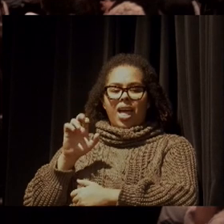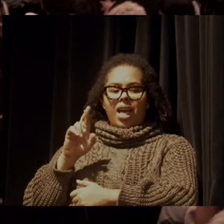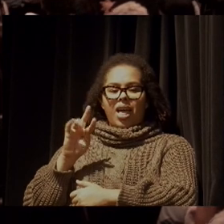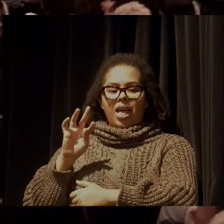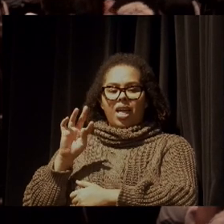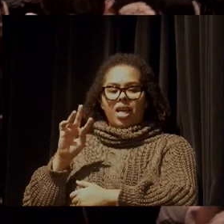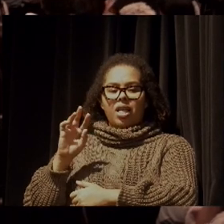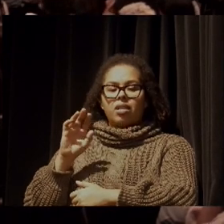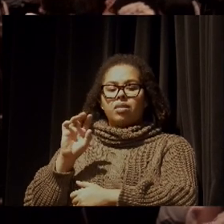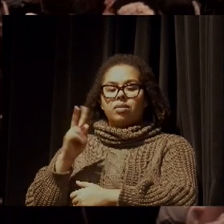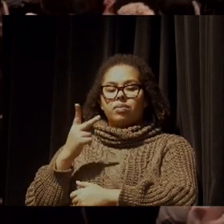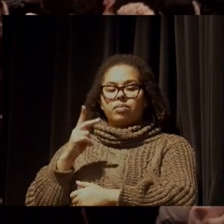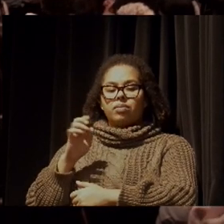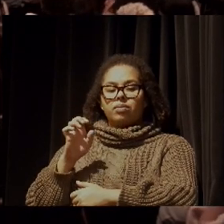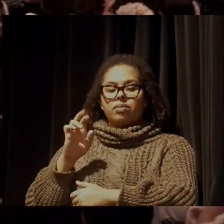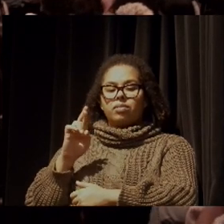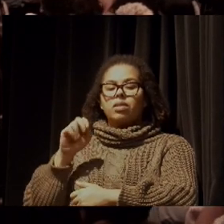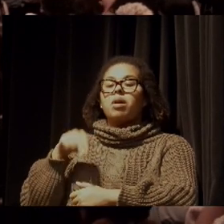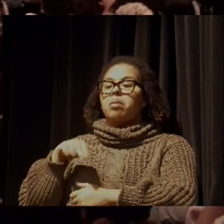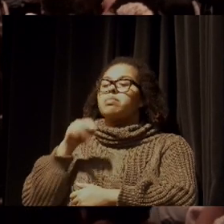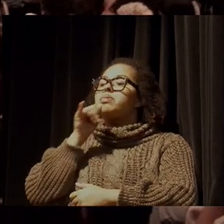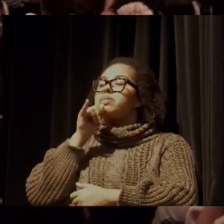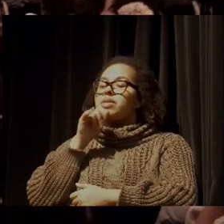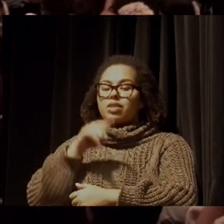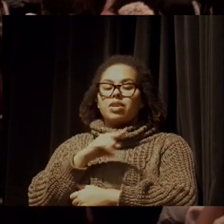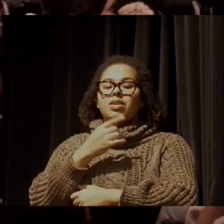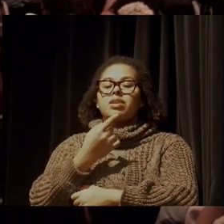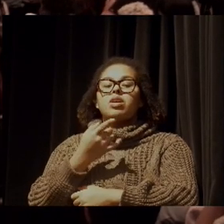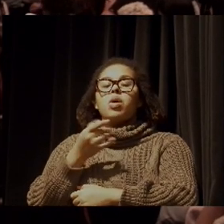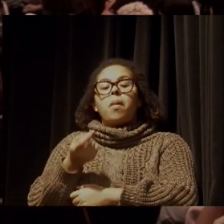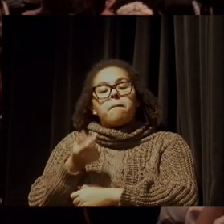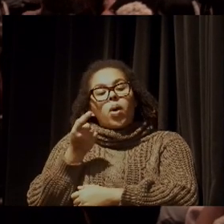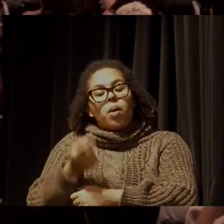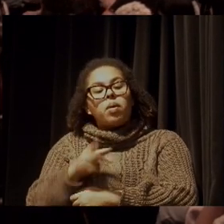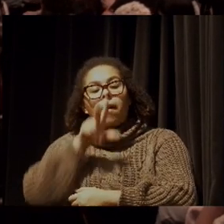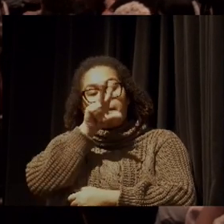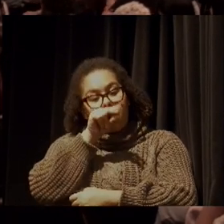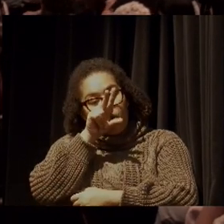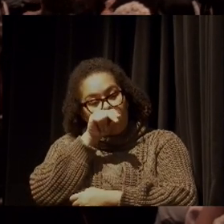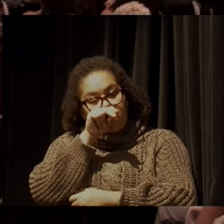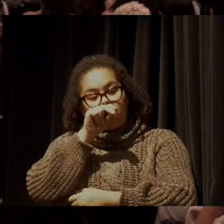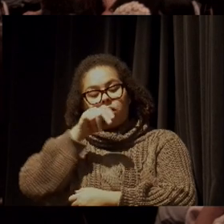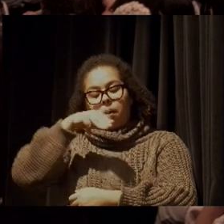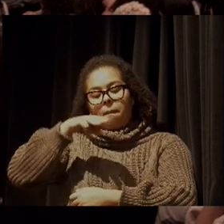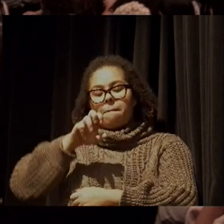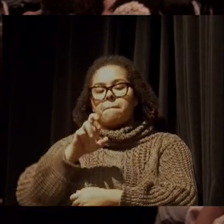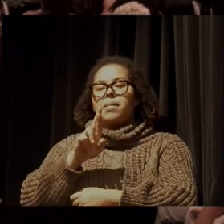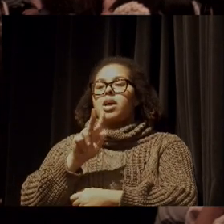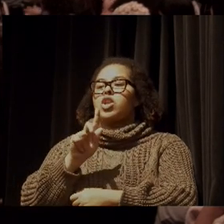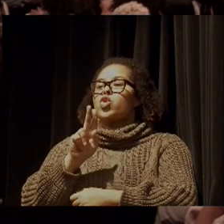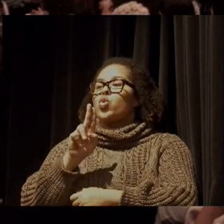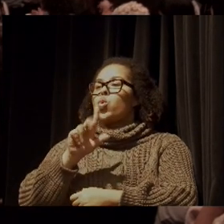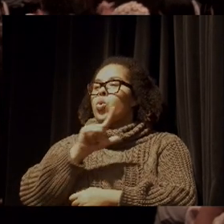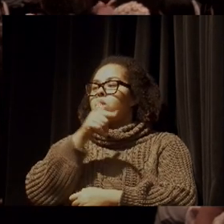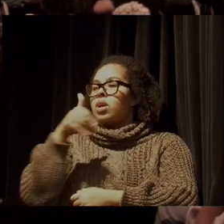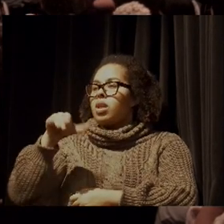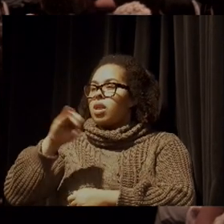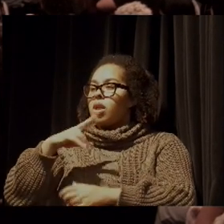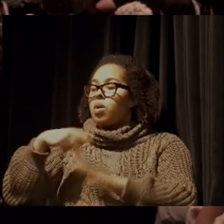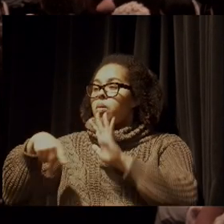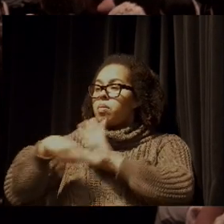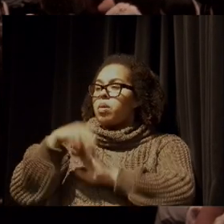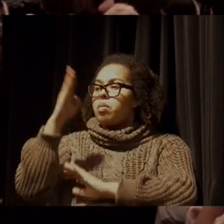nós temos 328 indivíduos do chamado pato-mergulhão no Brasil, ocorrência